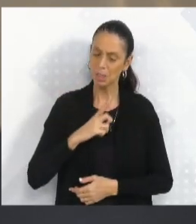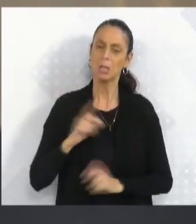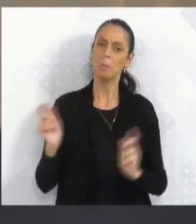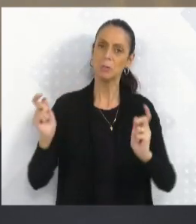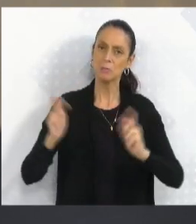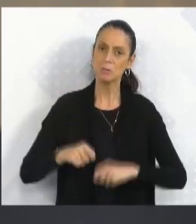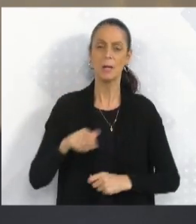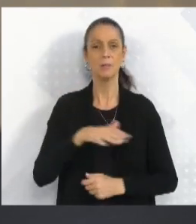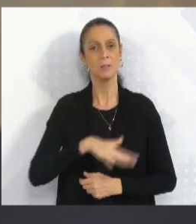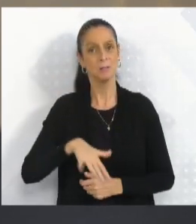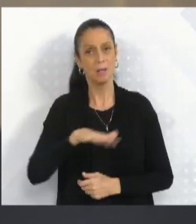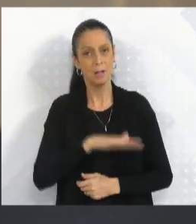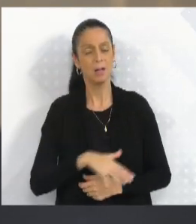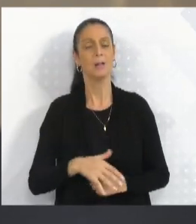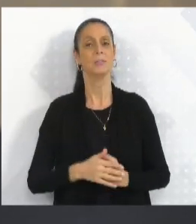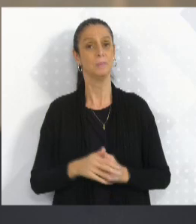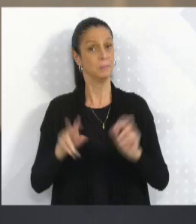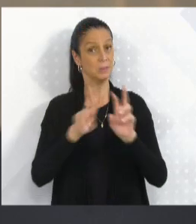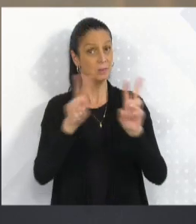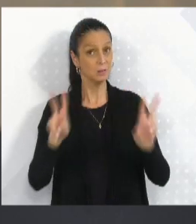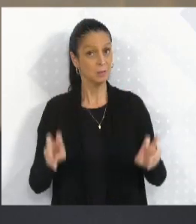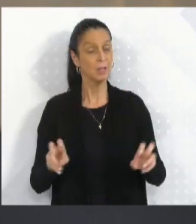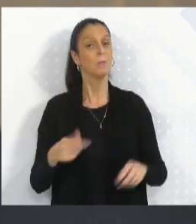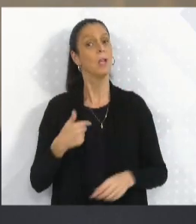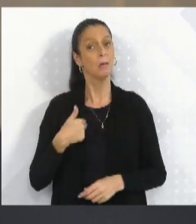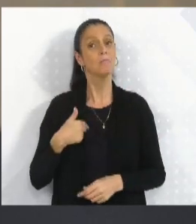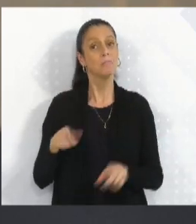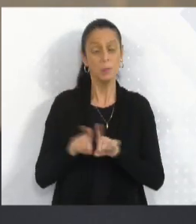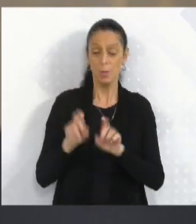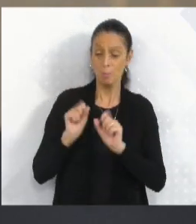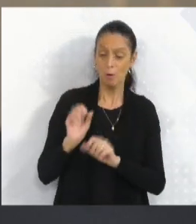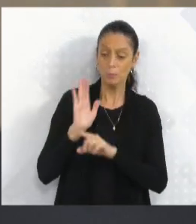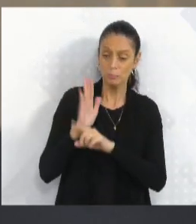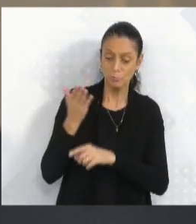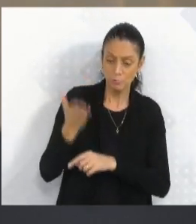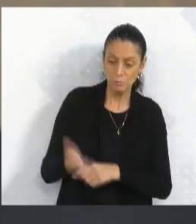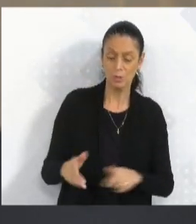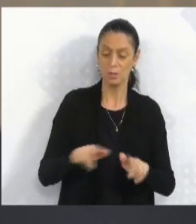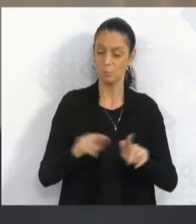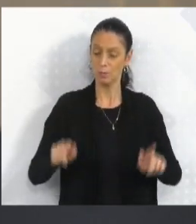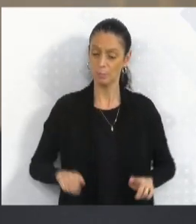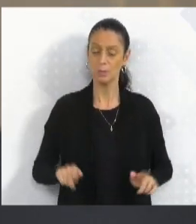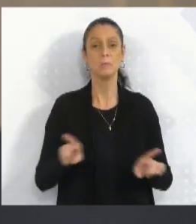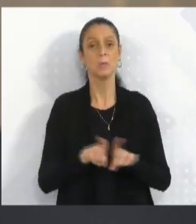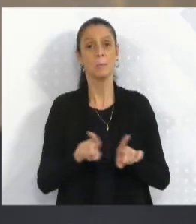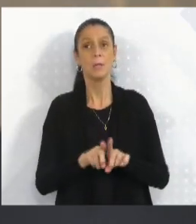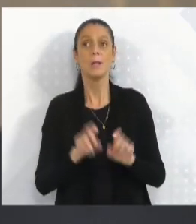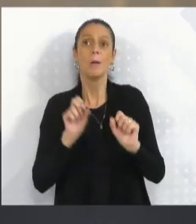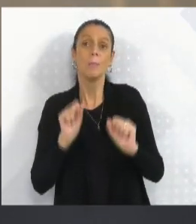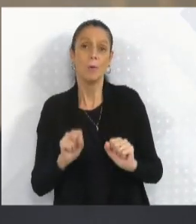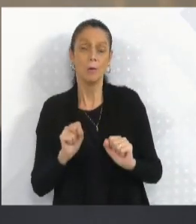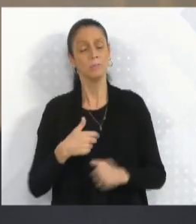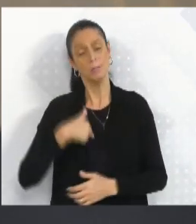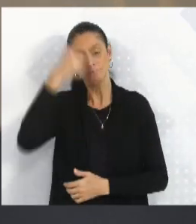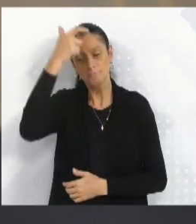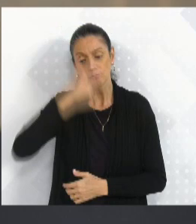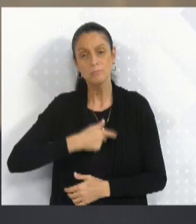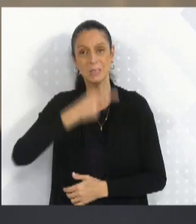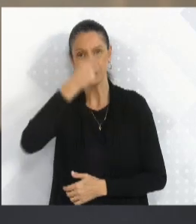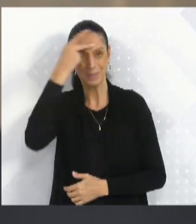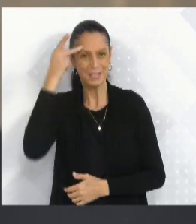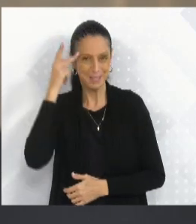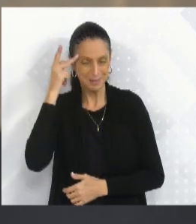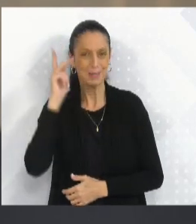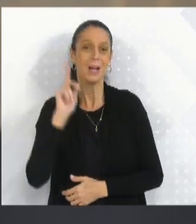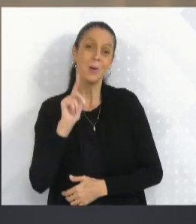disso que o senhor exerce relacionado a esse tema, e me coloco à disposição do senhor, do seu gabinete, na condição de um mero civil, depois que sair dessa